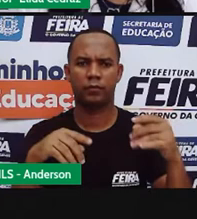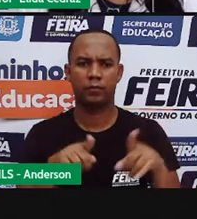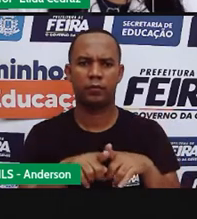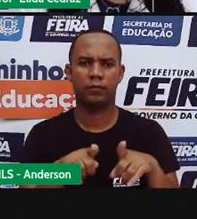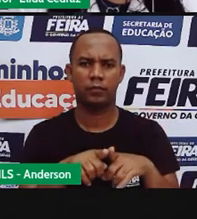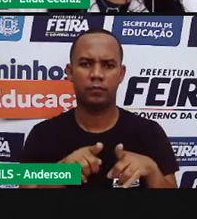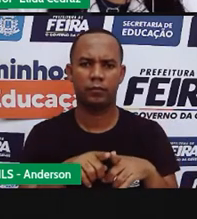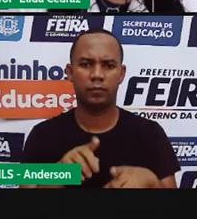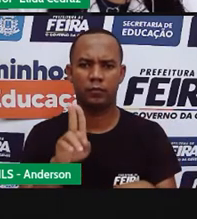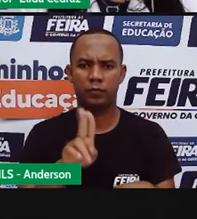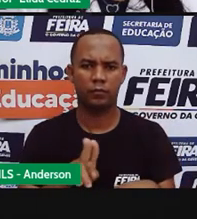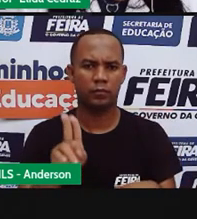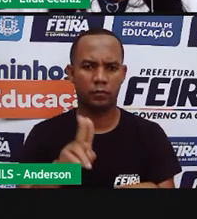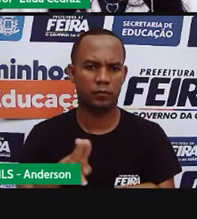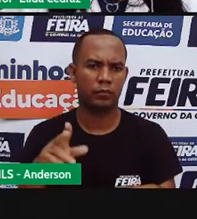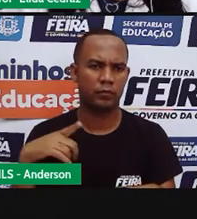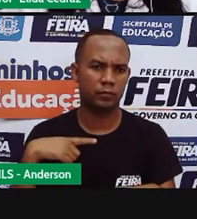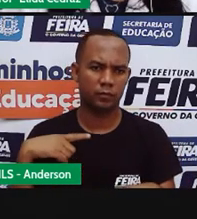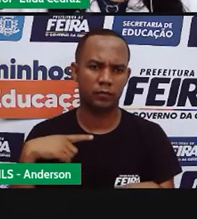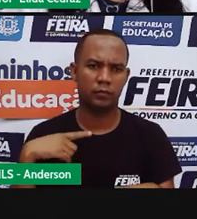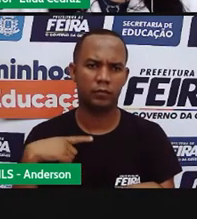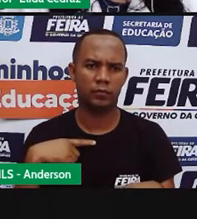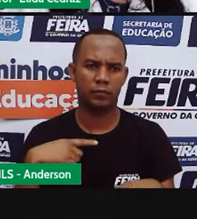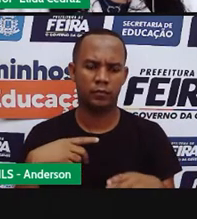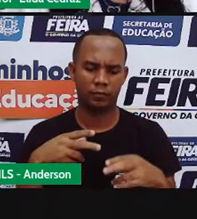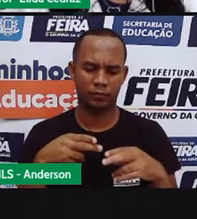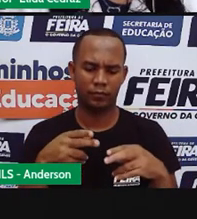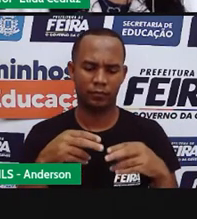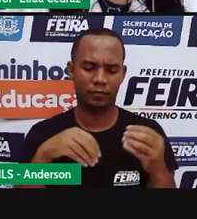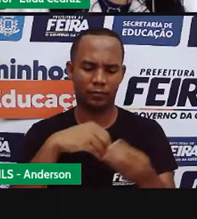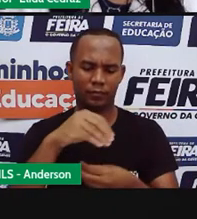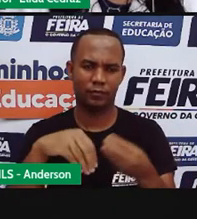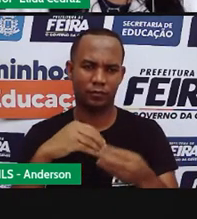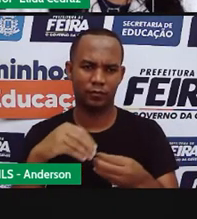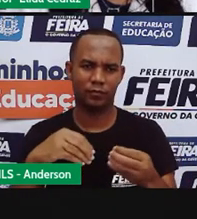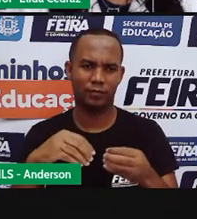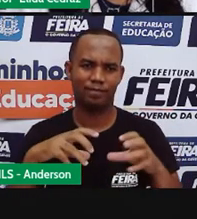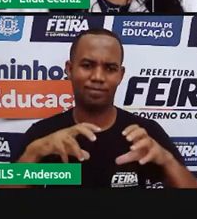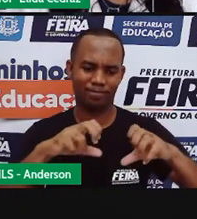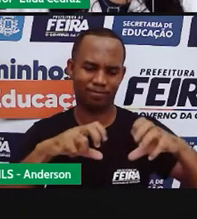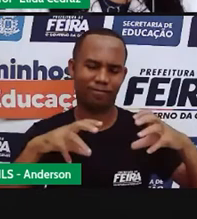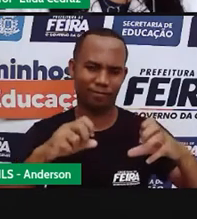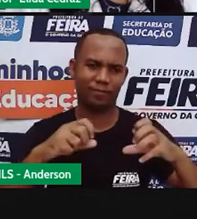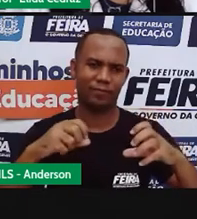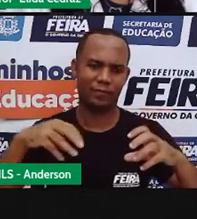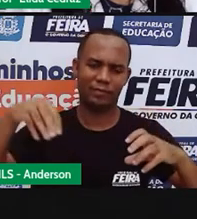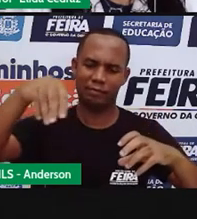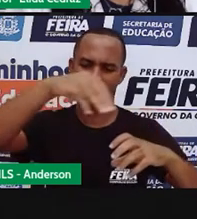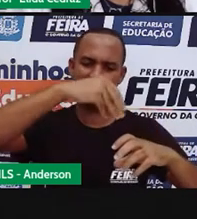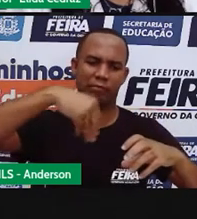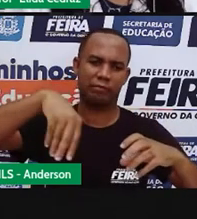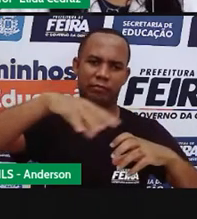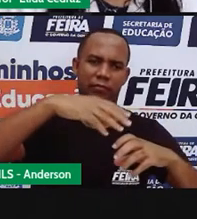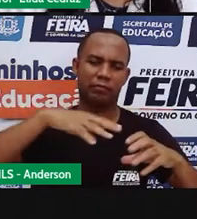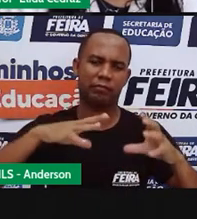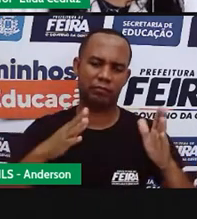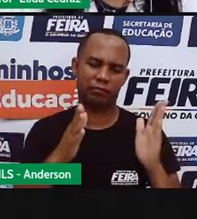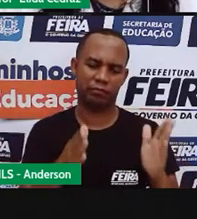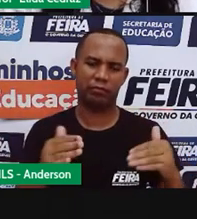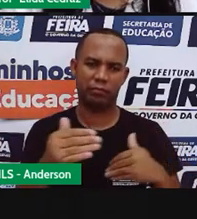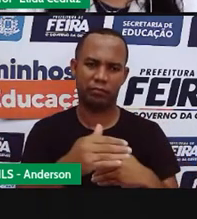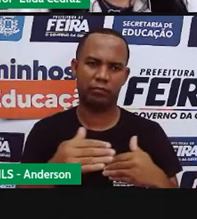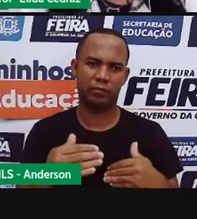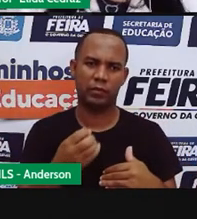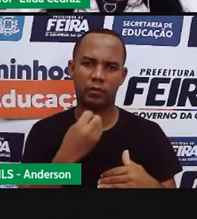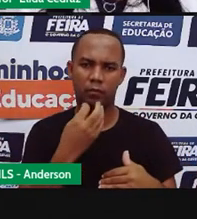todos os engenheiros eles trituram, misturam com o cimento e tal e faz o cimento que o cimento